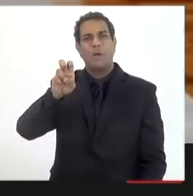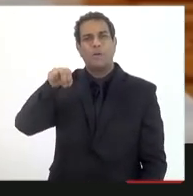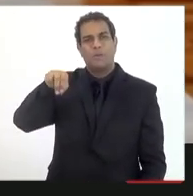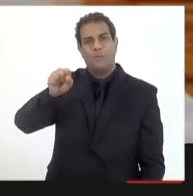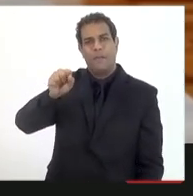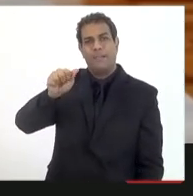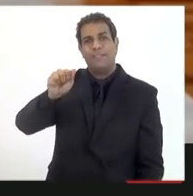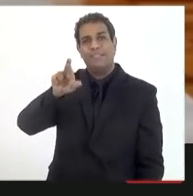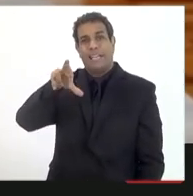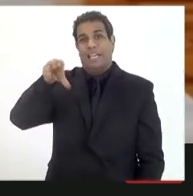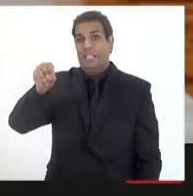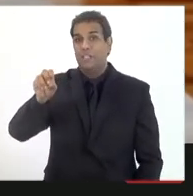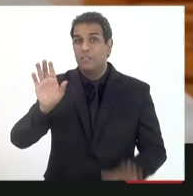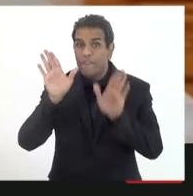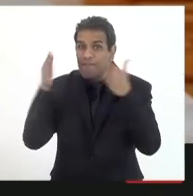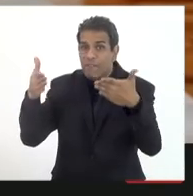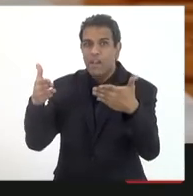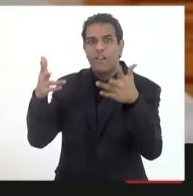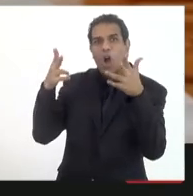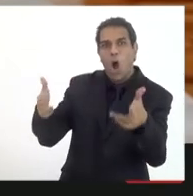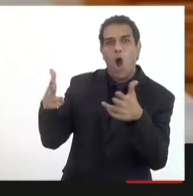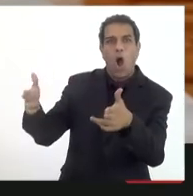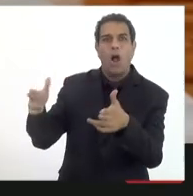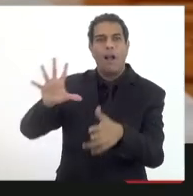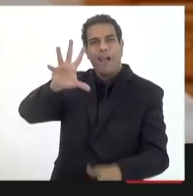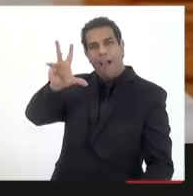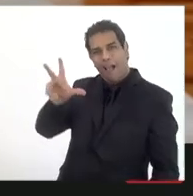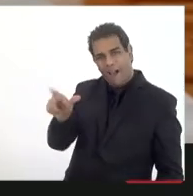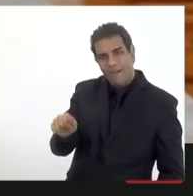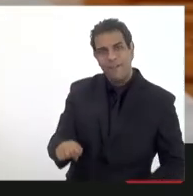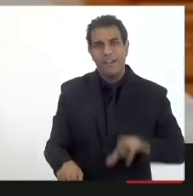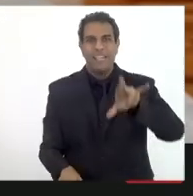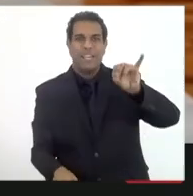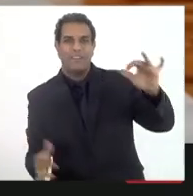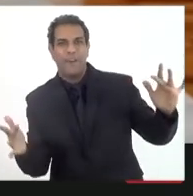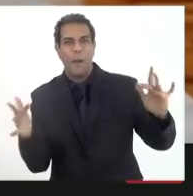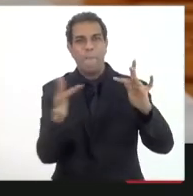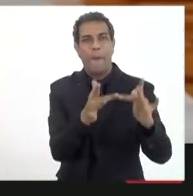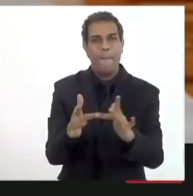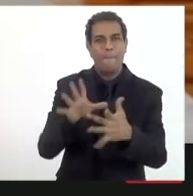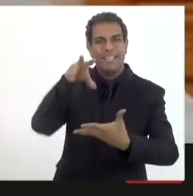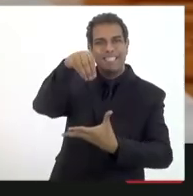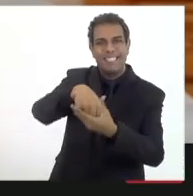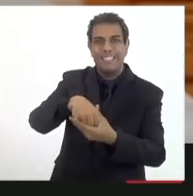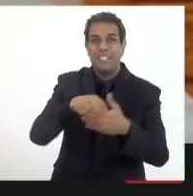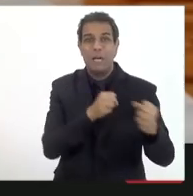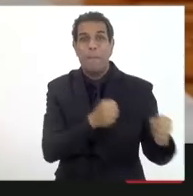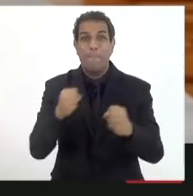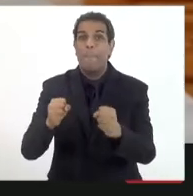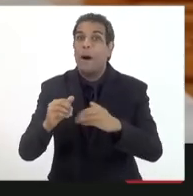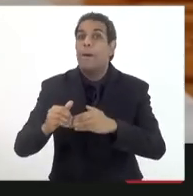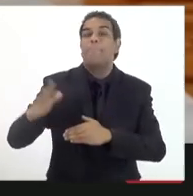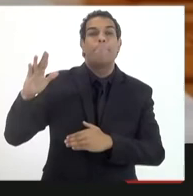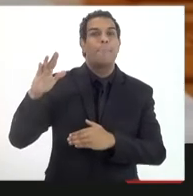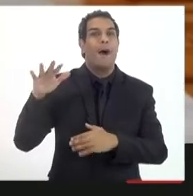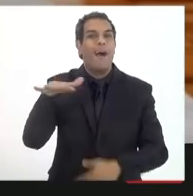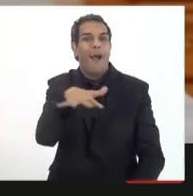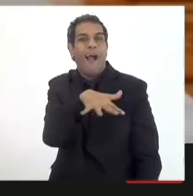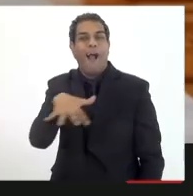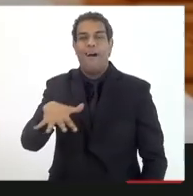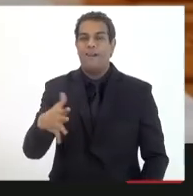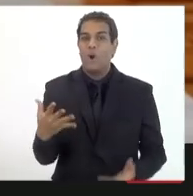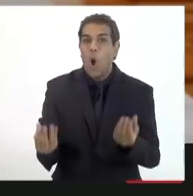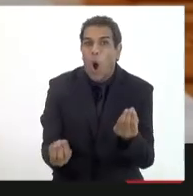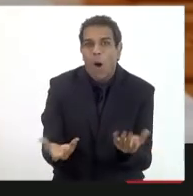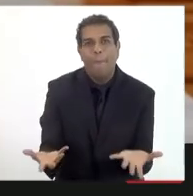Sul Sul África América do Sul África América e América Latina América do Sul isso é no máximo Pensa no Rio não é Pensa Rio